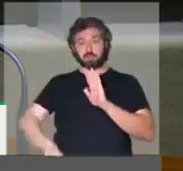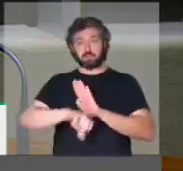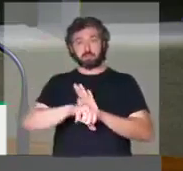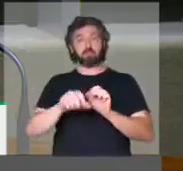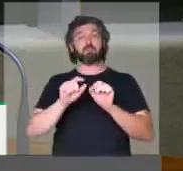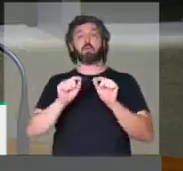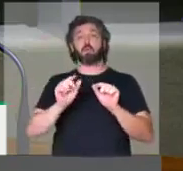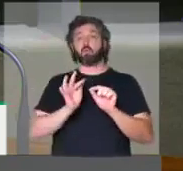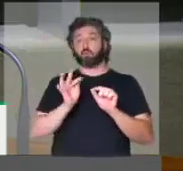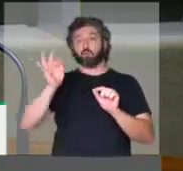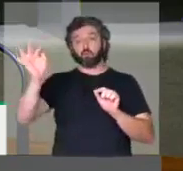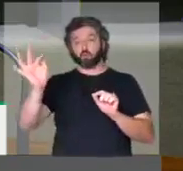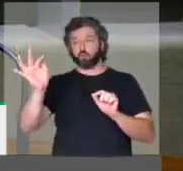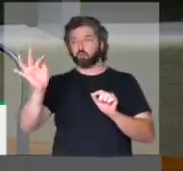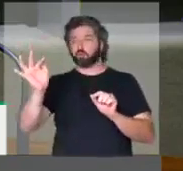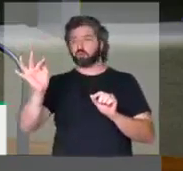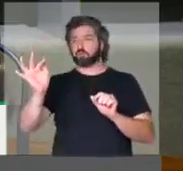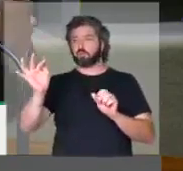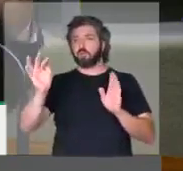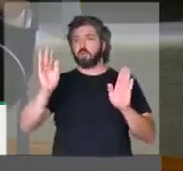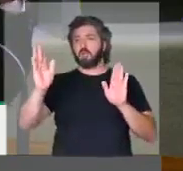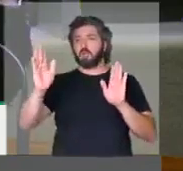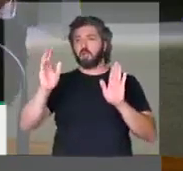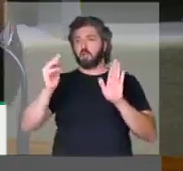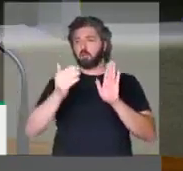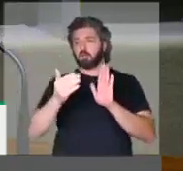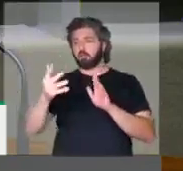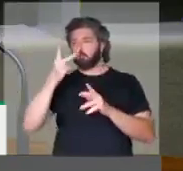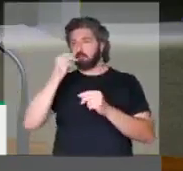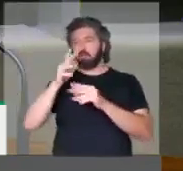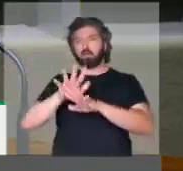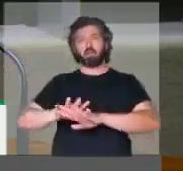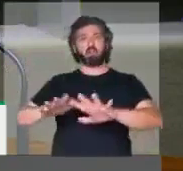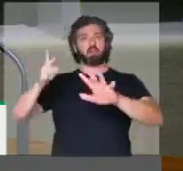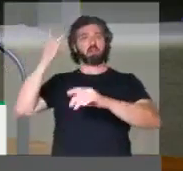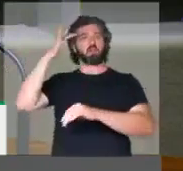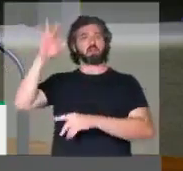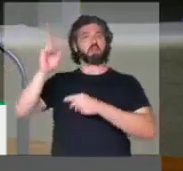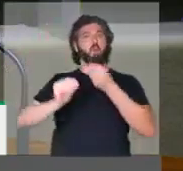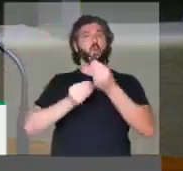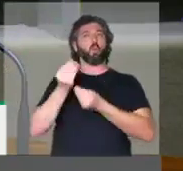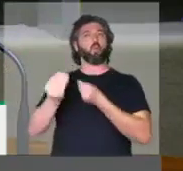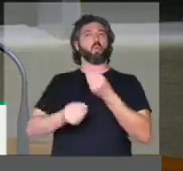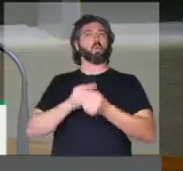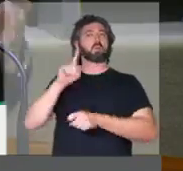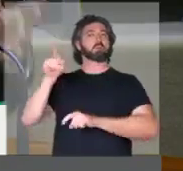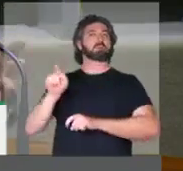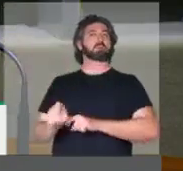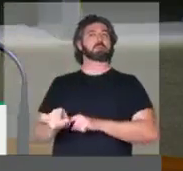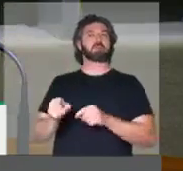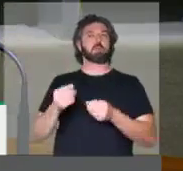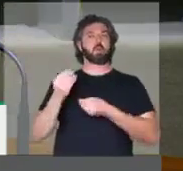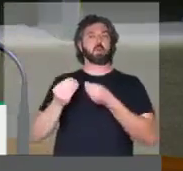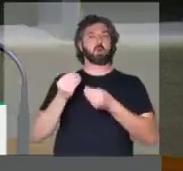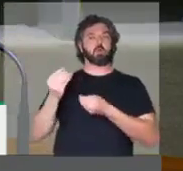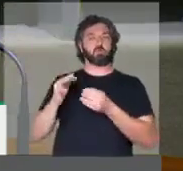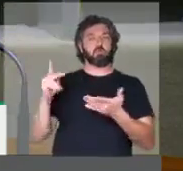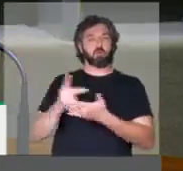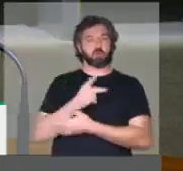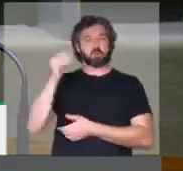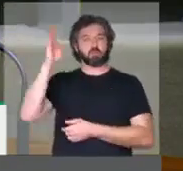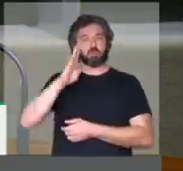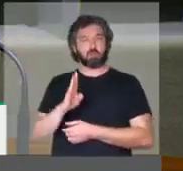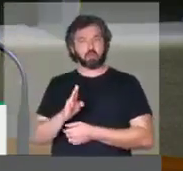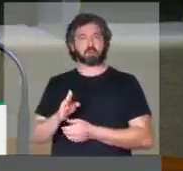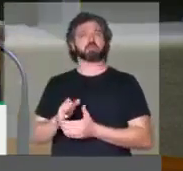para o futuro um período, assim, muito sombrio, de muitas dificuldades para o posicionamento do nosso